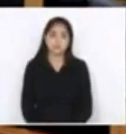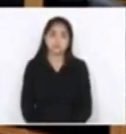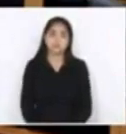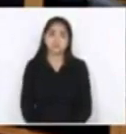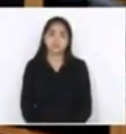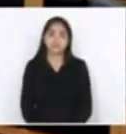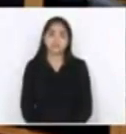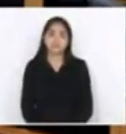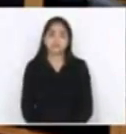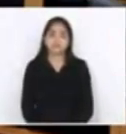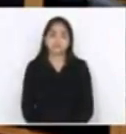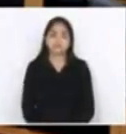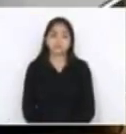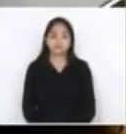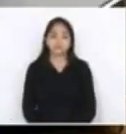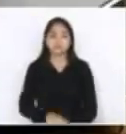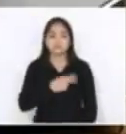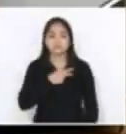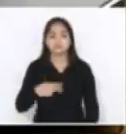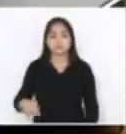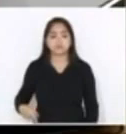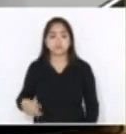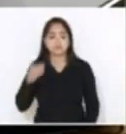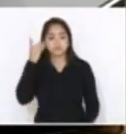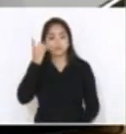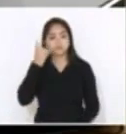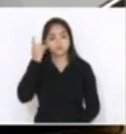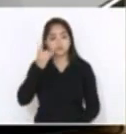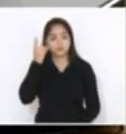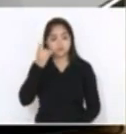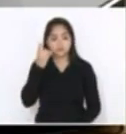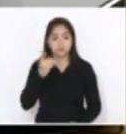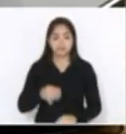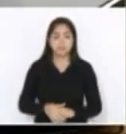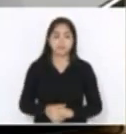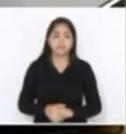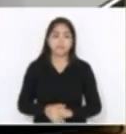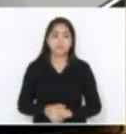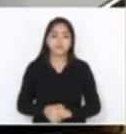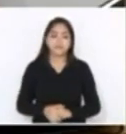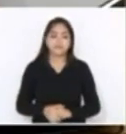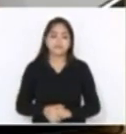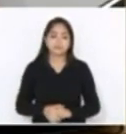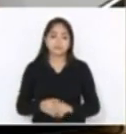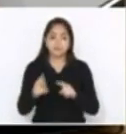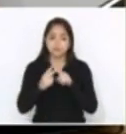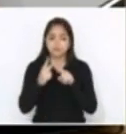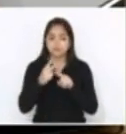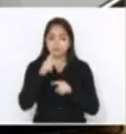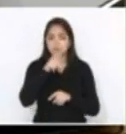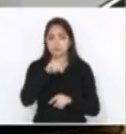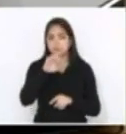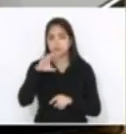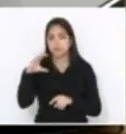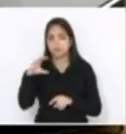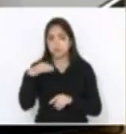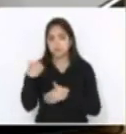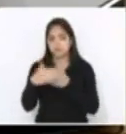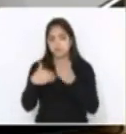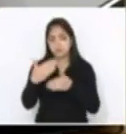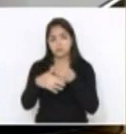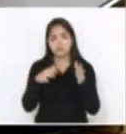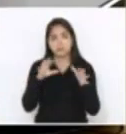Sr. Presidente, novos deputados. Bem, as duas PECs que tramito de forma conjunta,